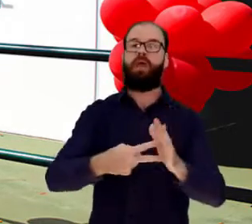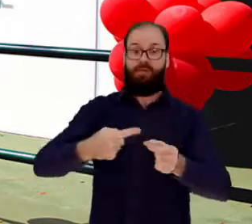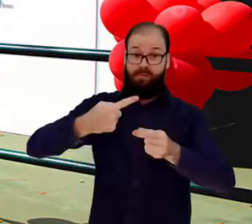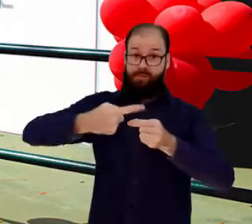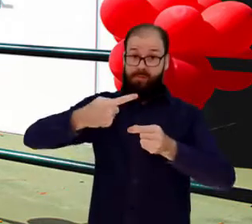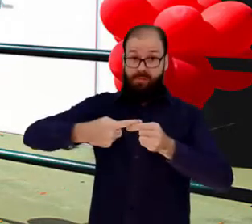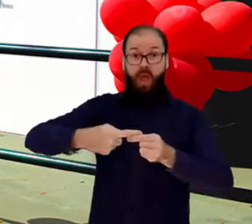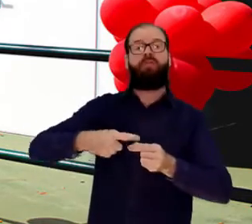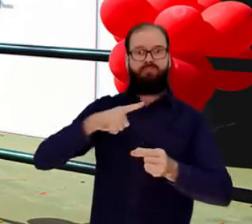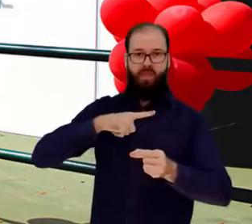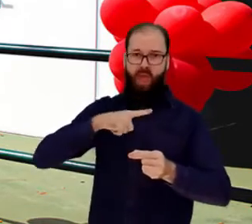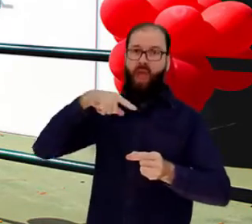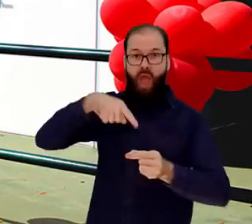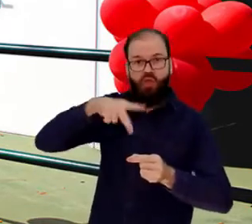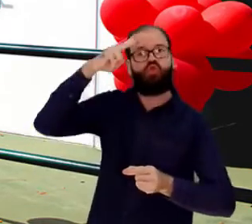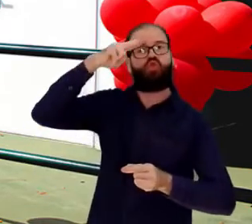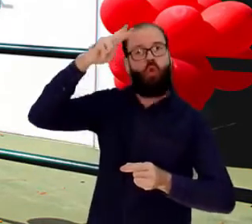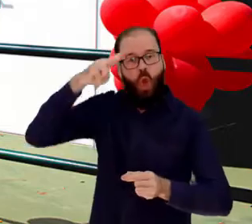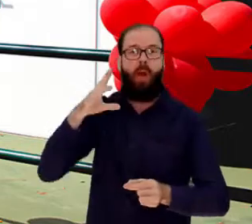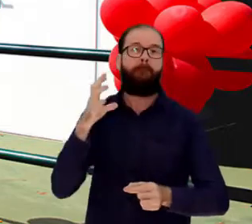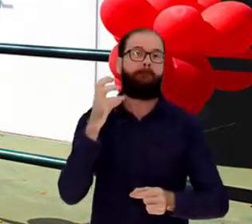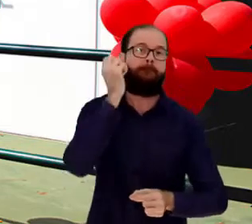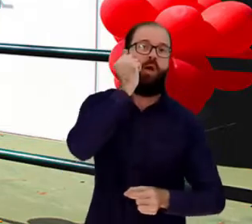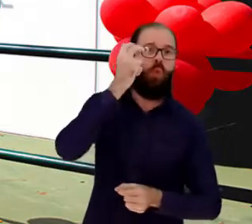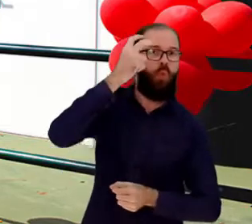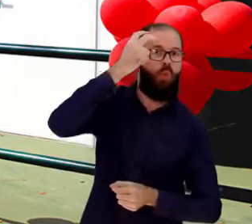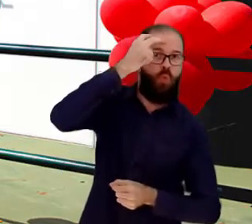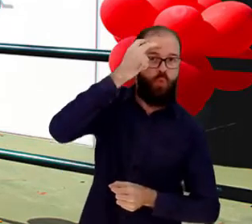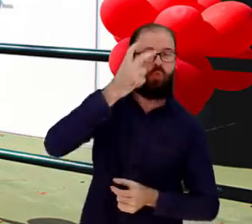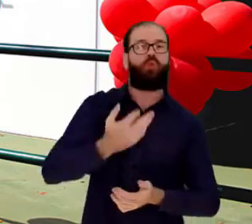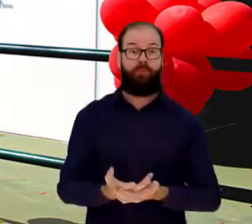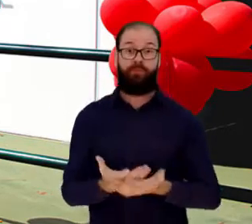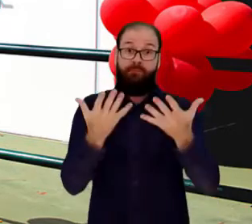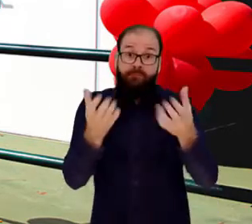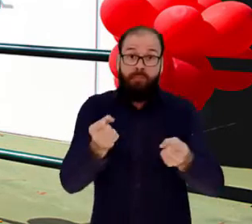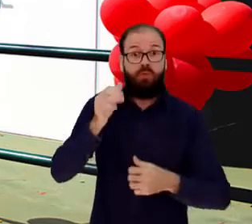patrimônio cultural. Vamos explorar um pouco mais este assunto?